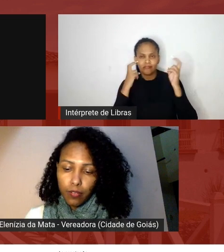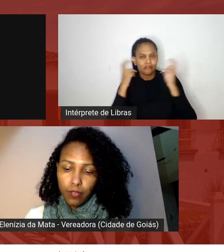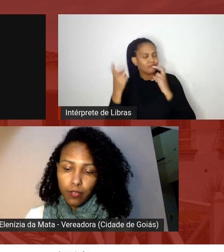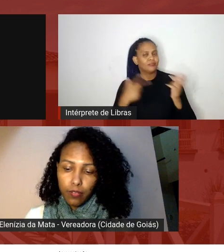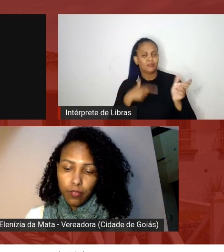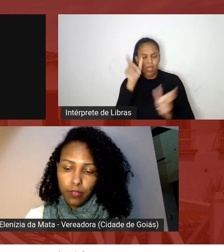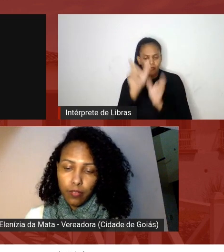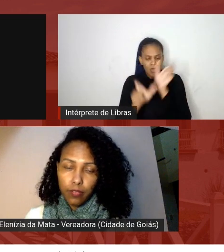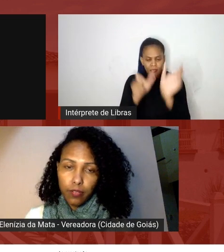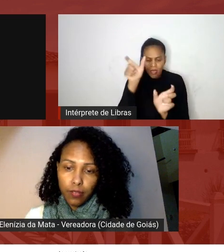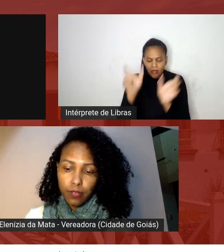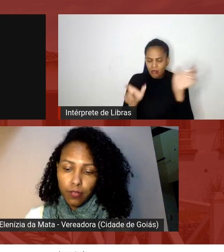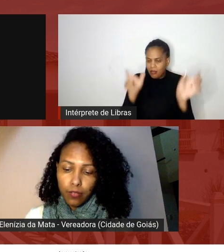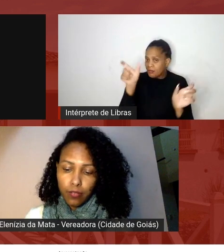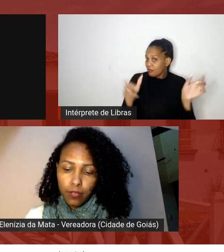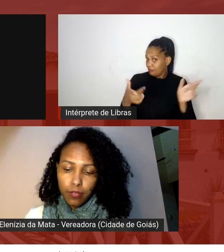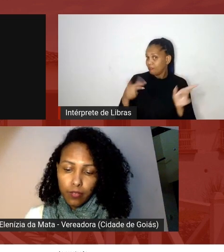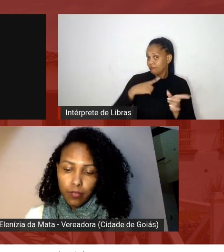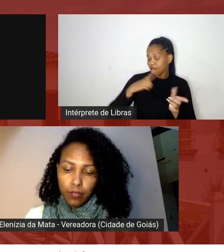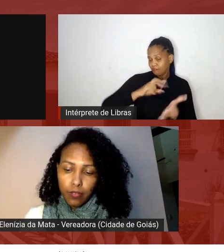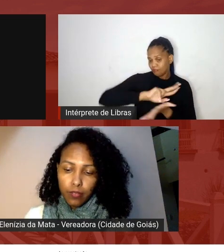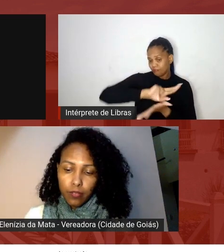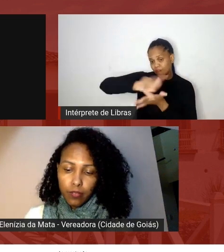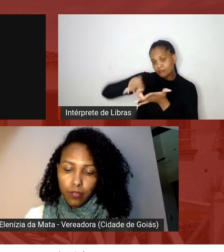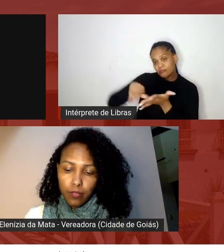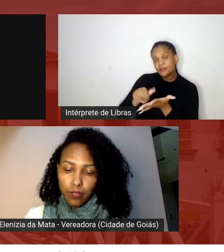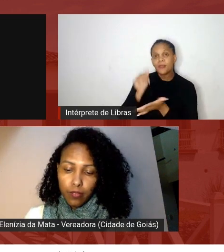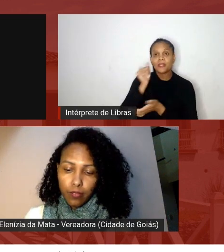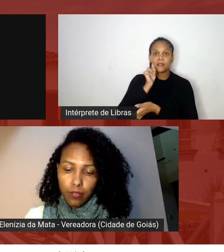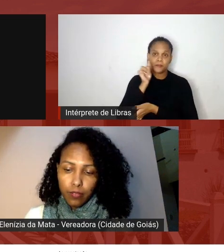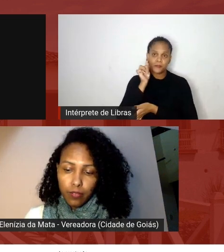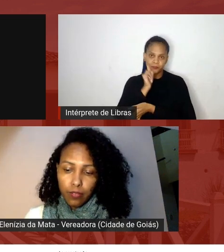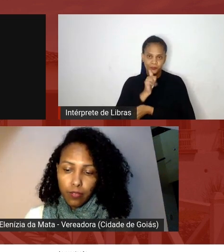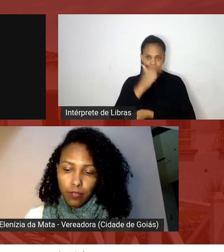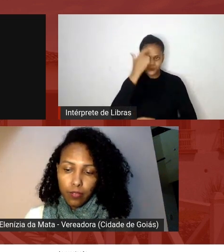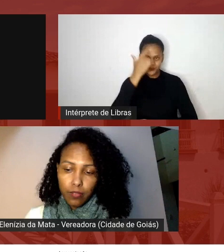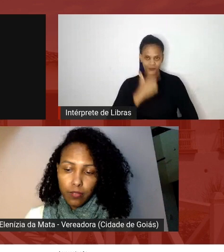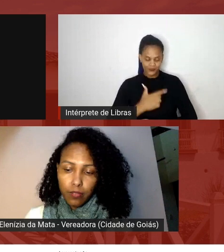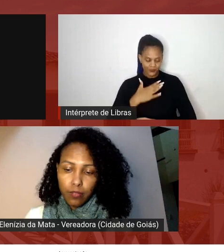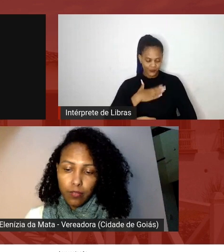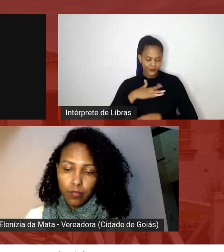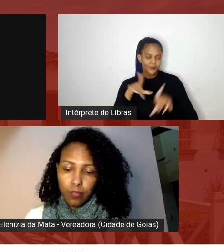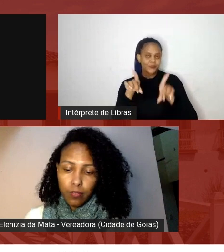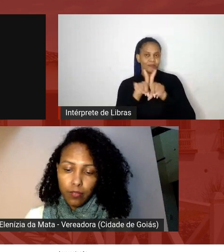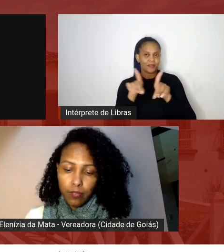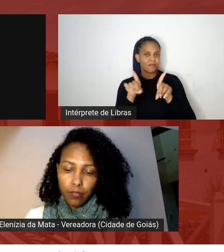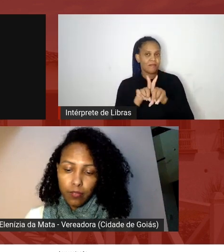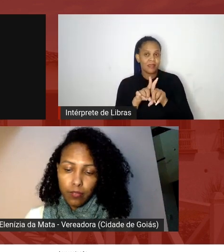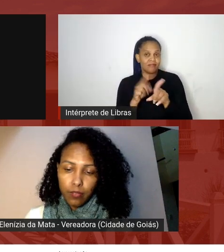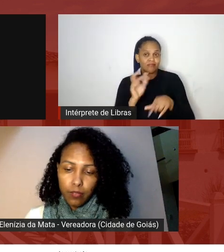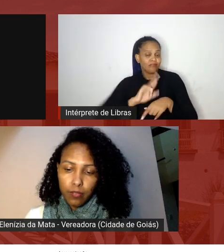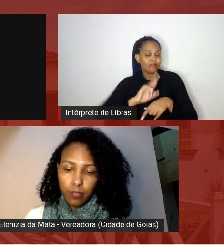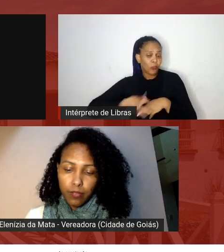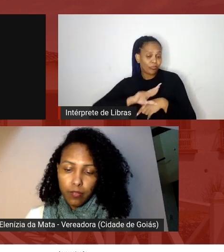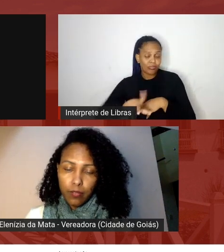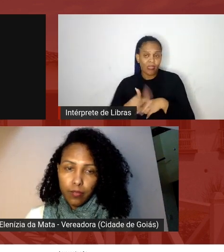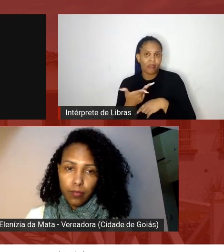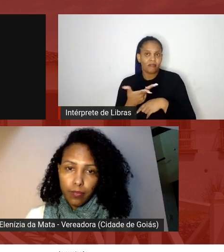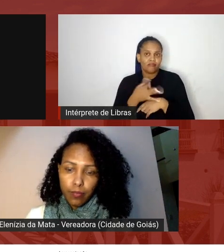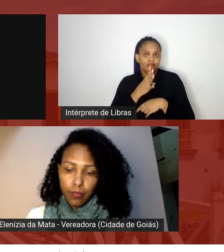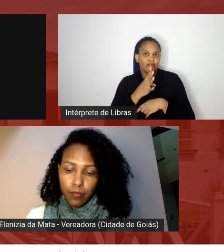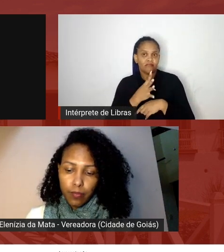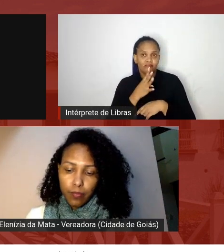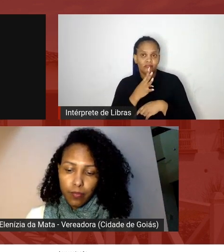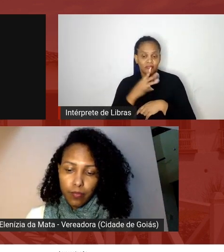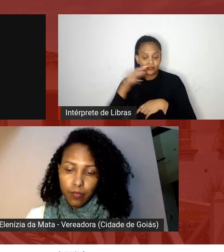outras Alecas e várias outras Fernanda que sou eu que também não tem reconhecimento neste município